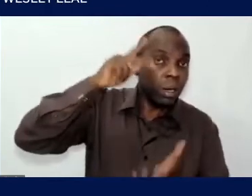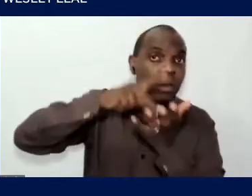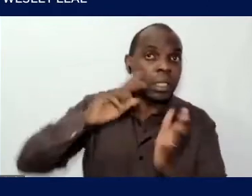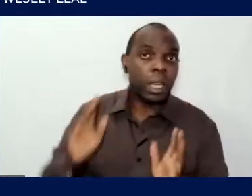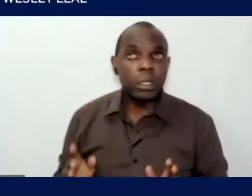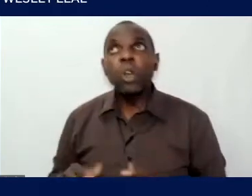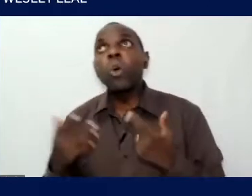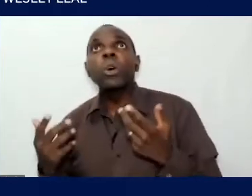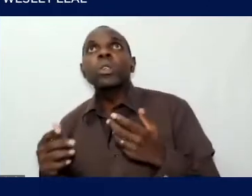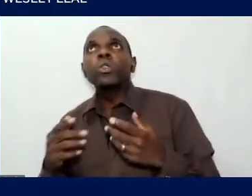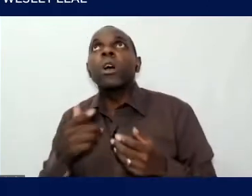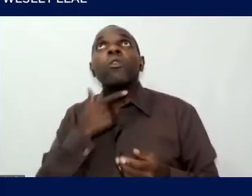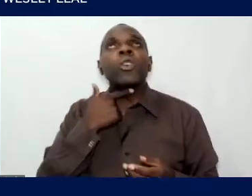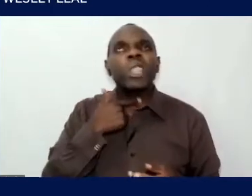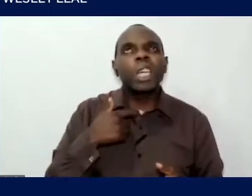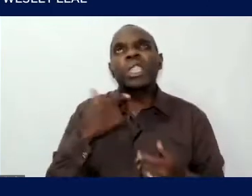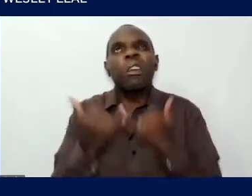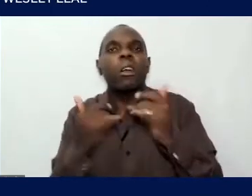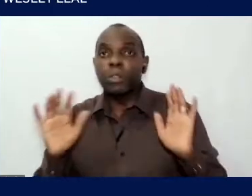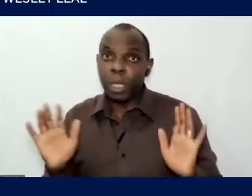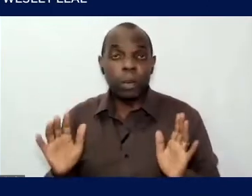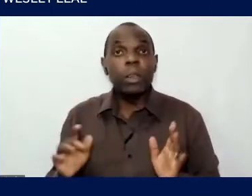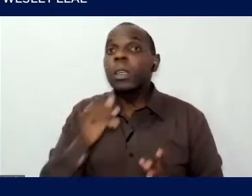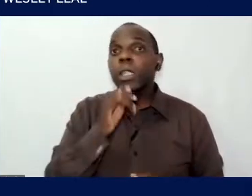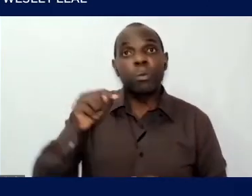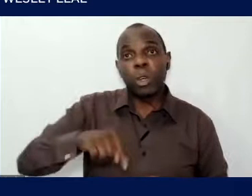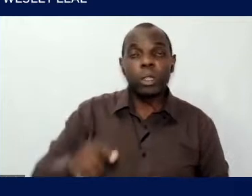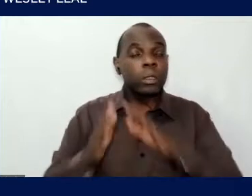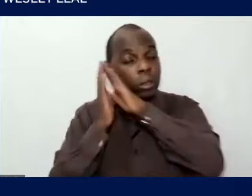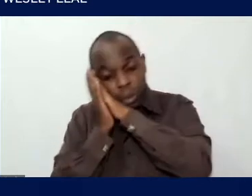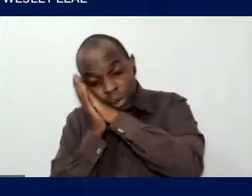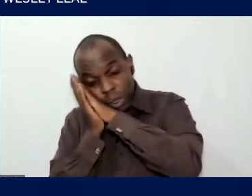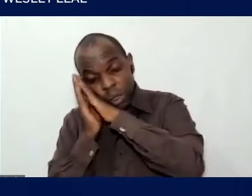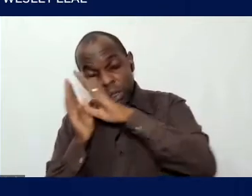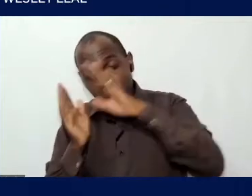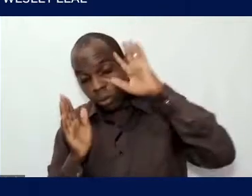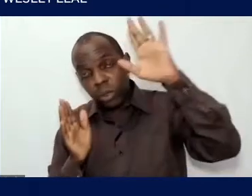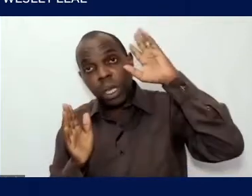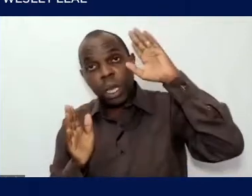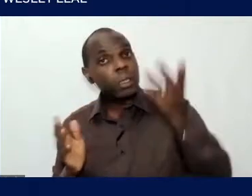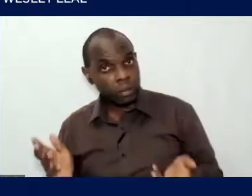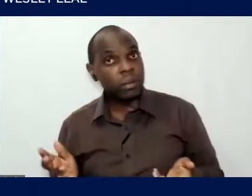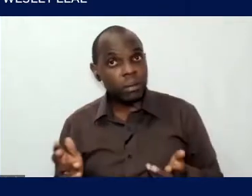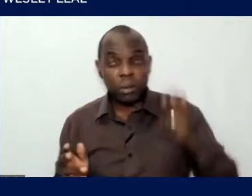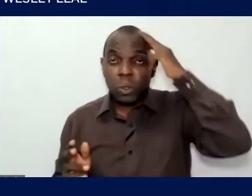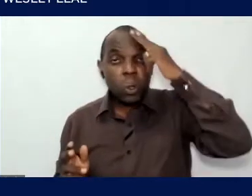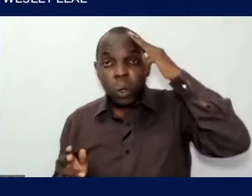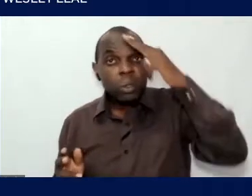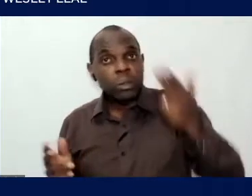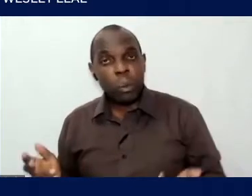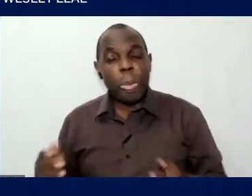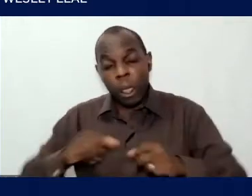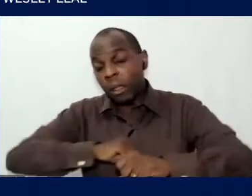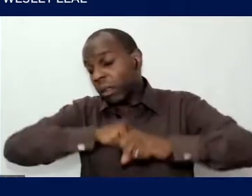amanhã Mas o sonho desta noite O sonho de dormir e sonhar E de falar sobre o sonho E de acordar pela